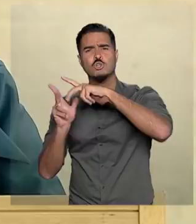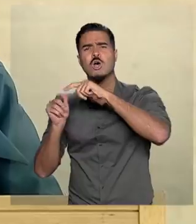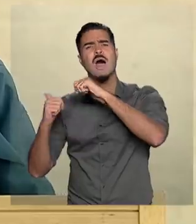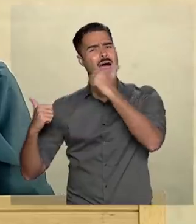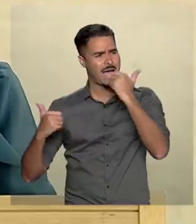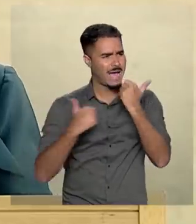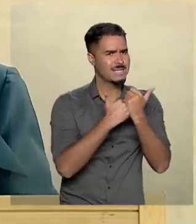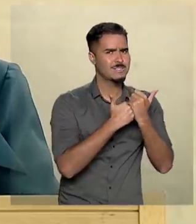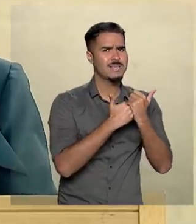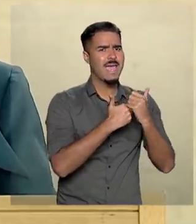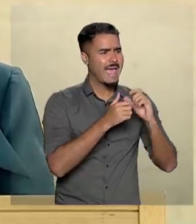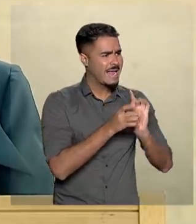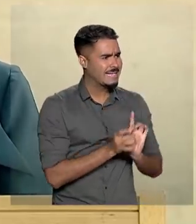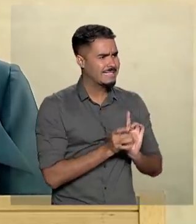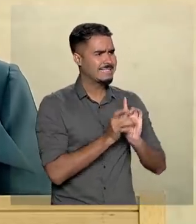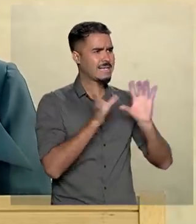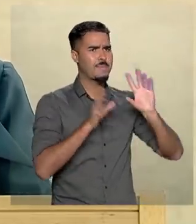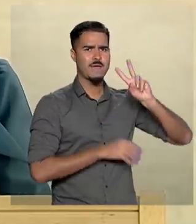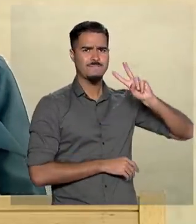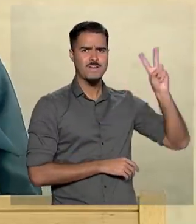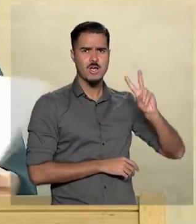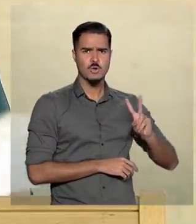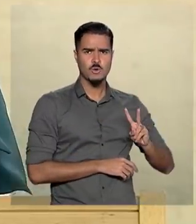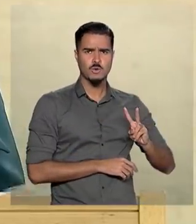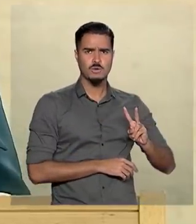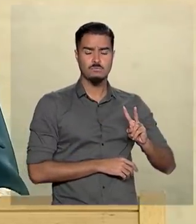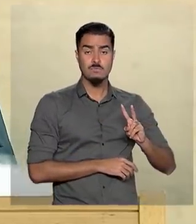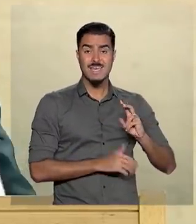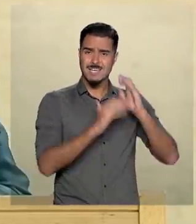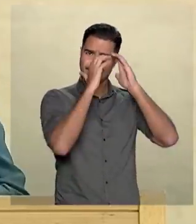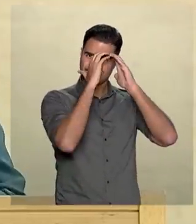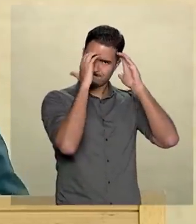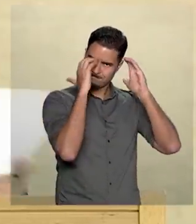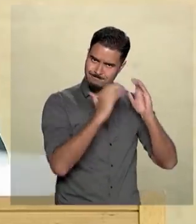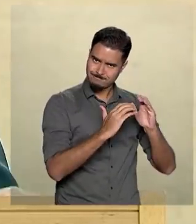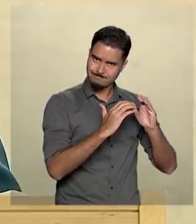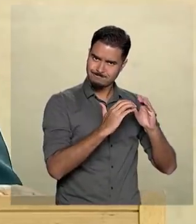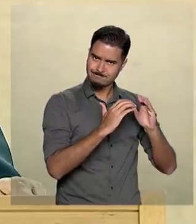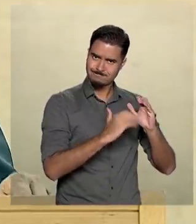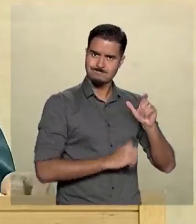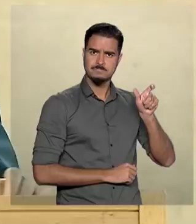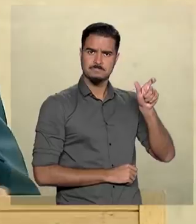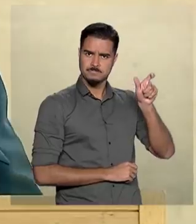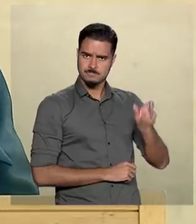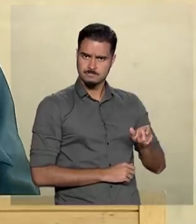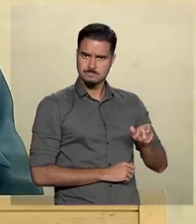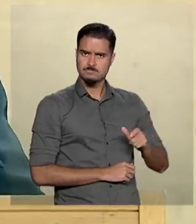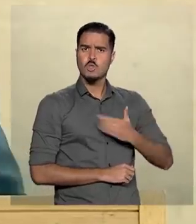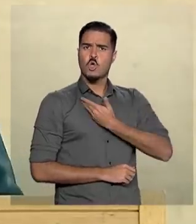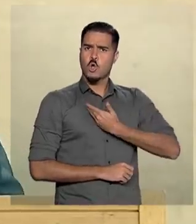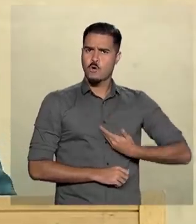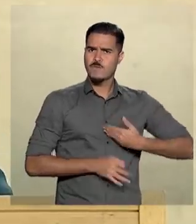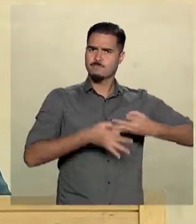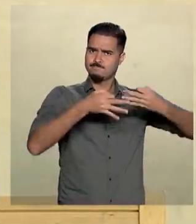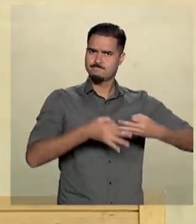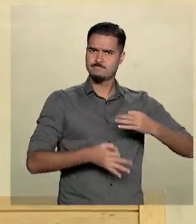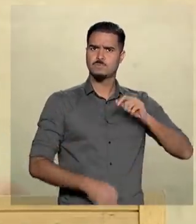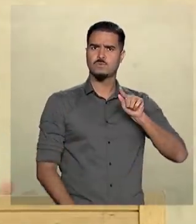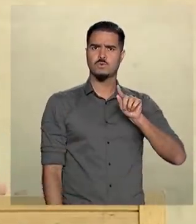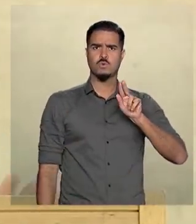esforços de libertação da Venezuela, reconhecendo o governo legítimo de